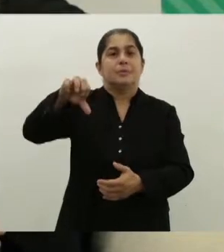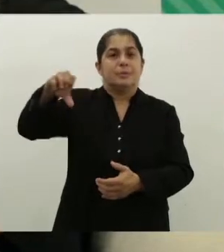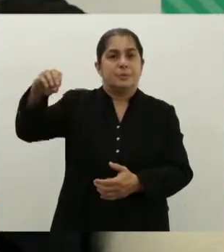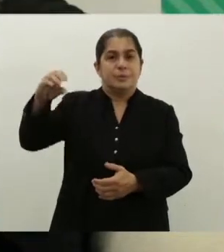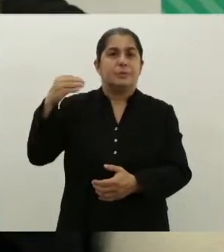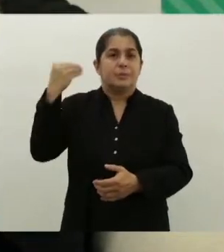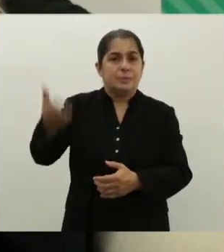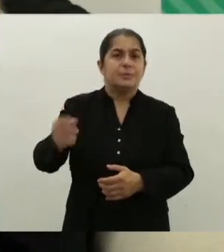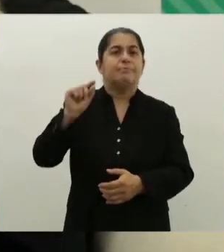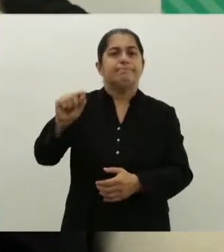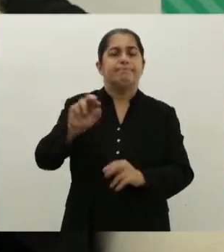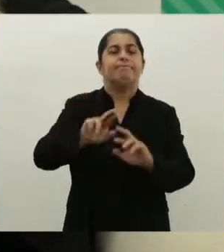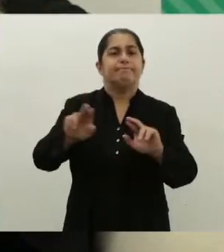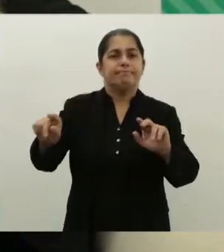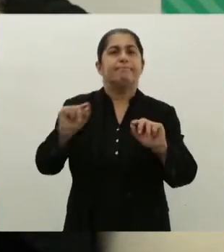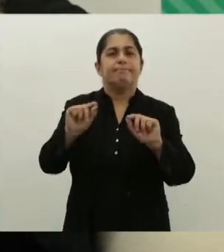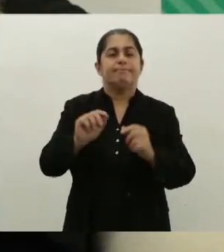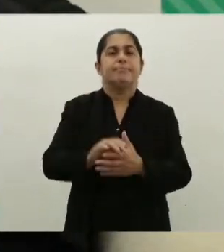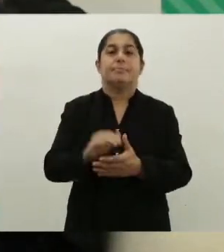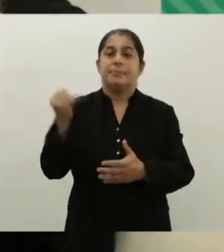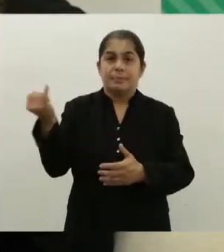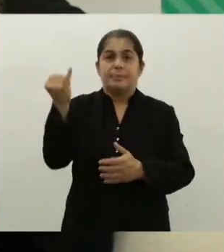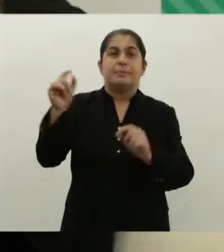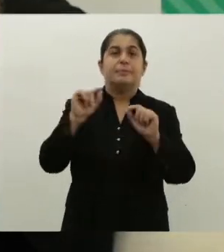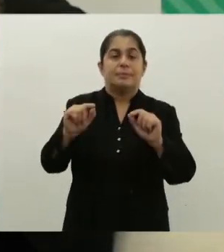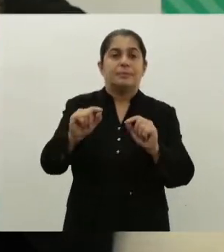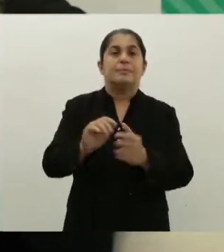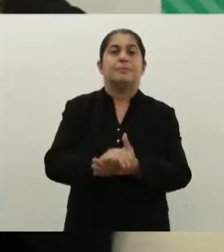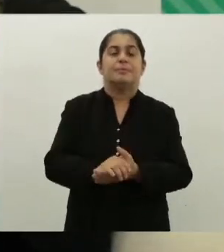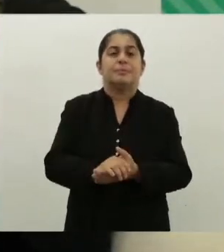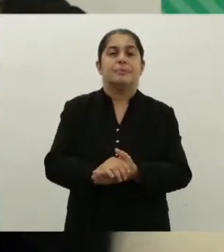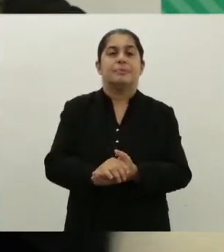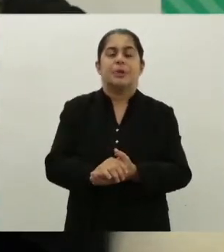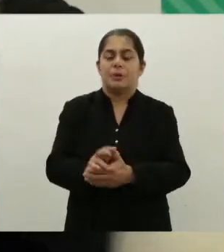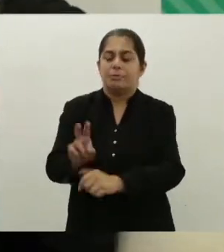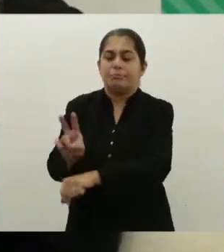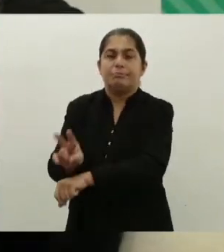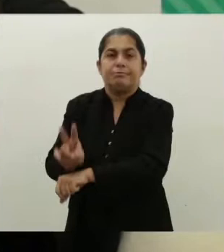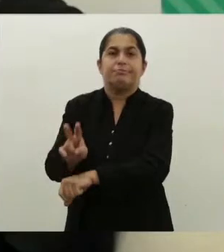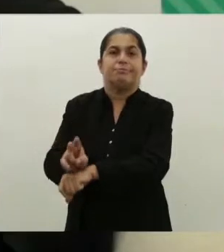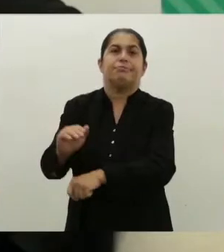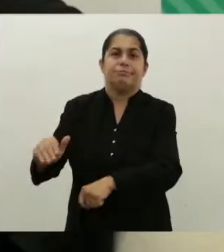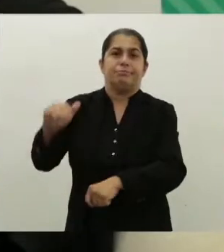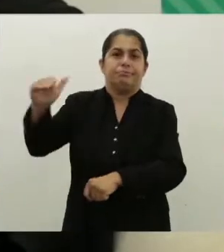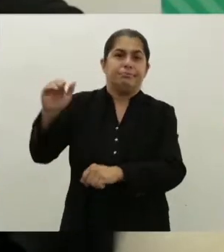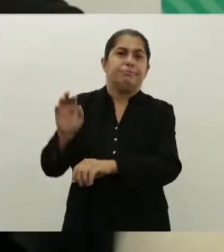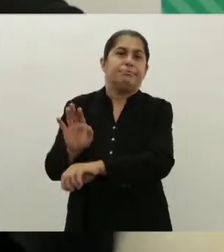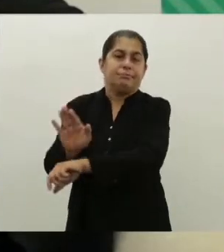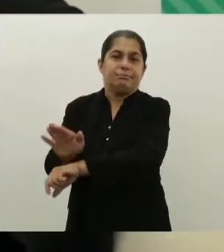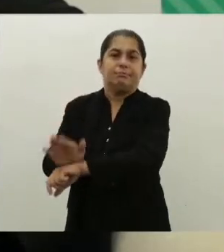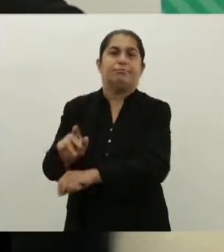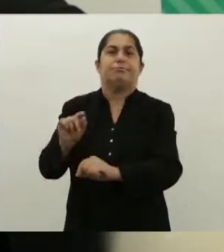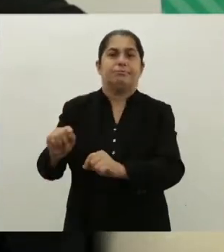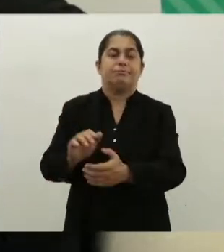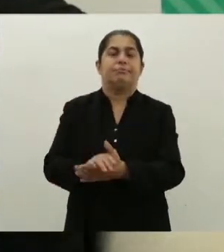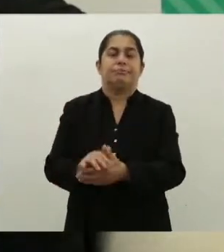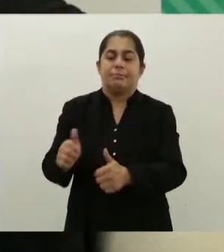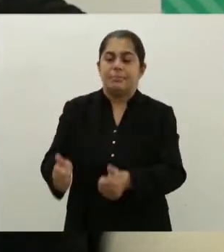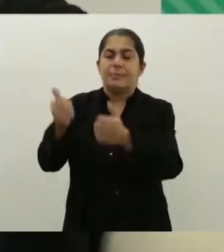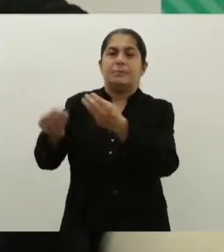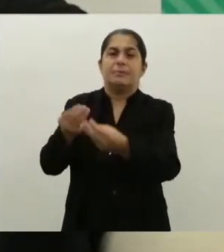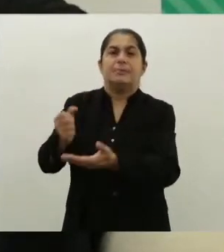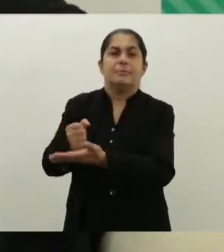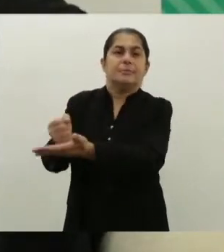desde 1990, a gente percebe que uma coisa importante é a doutrina da proteção integral. E também é o